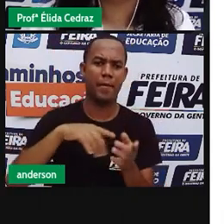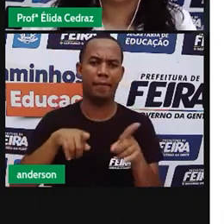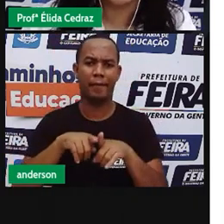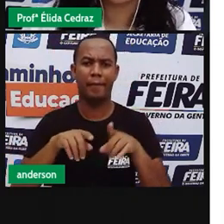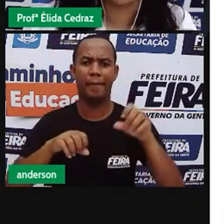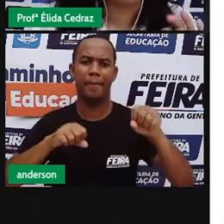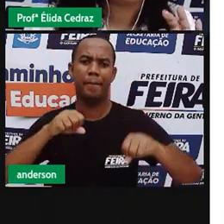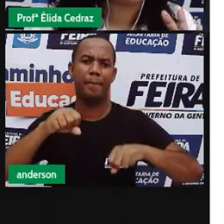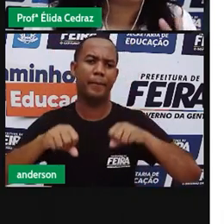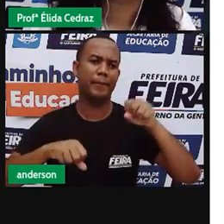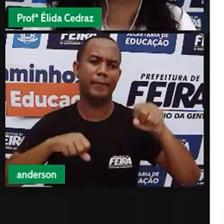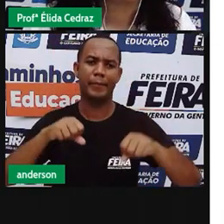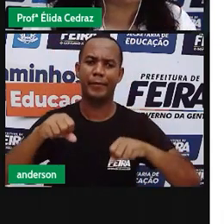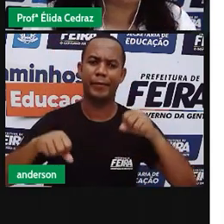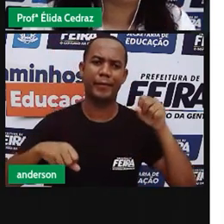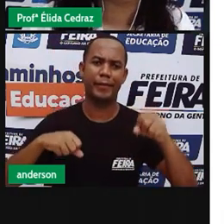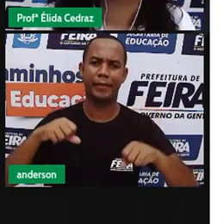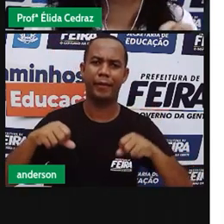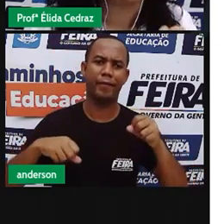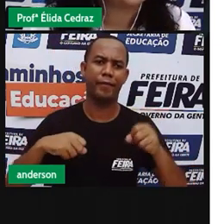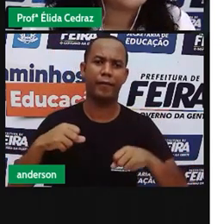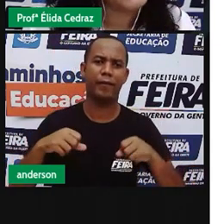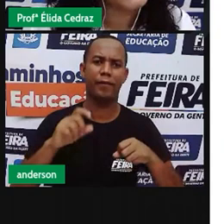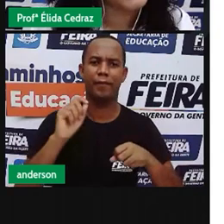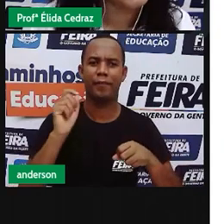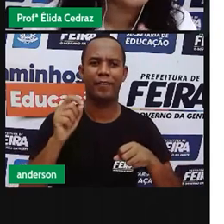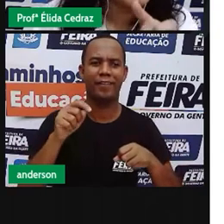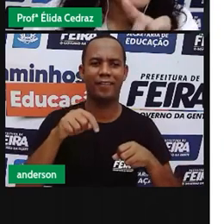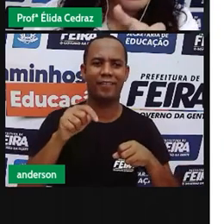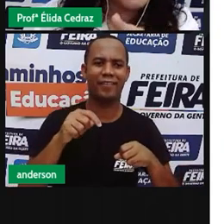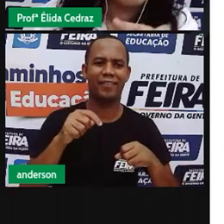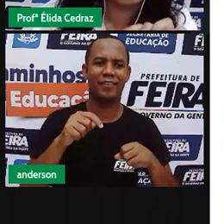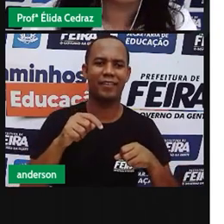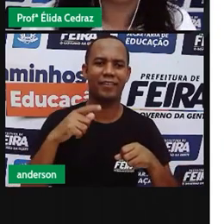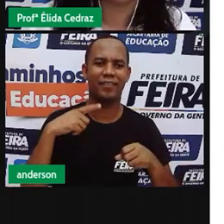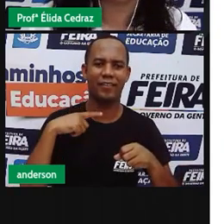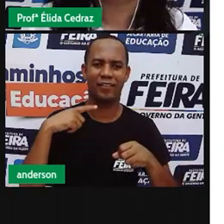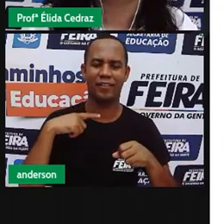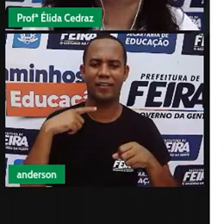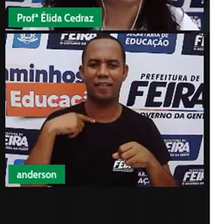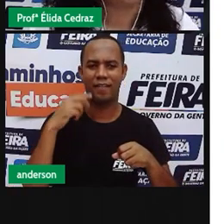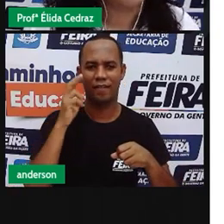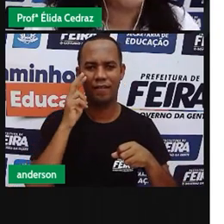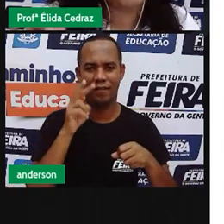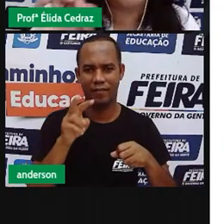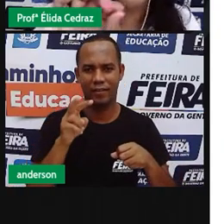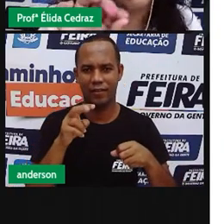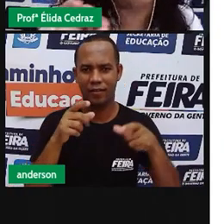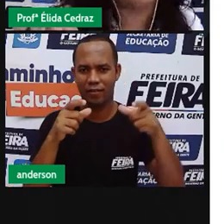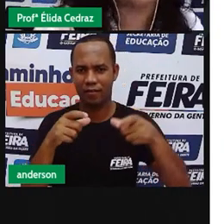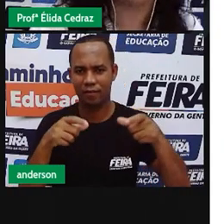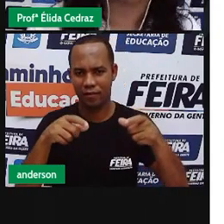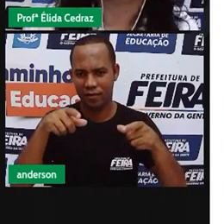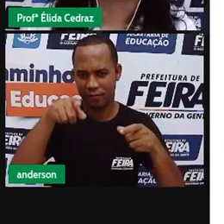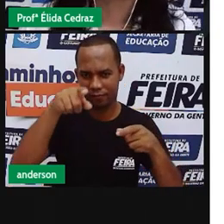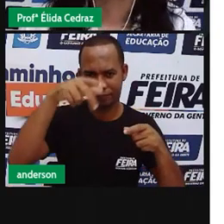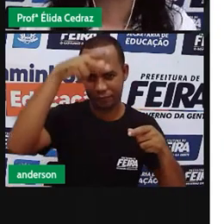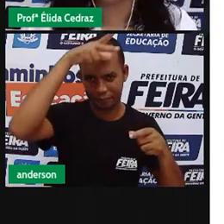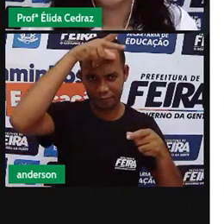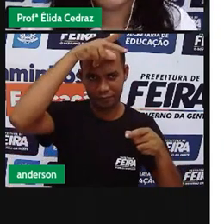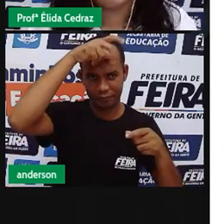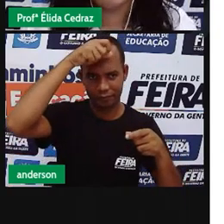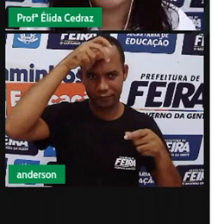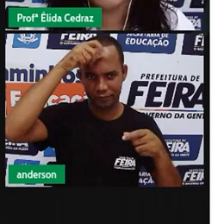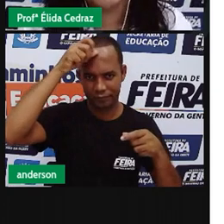ciclístico. Esse aqui é o passeio ciclístico da primavera, porque é da nossa cidade. Ali você vê, aquele prédio amarelinho,